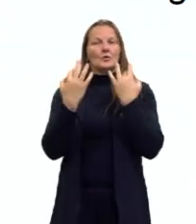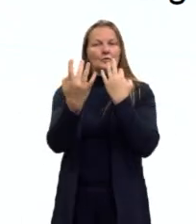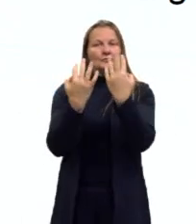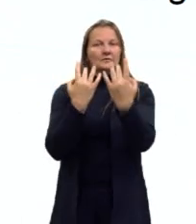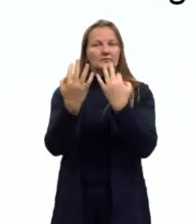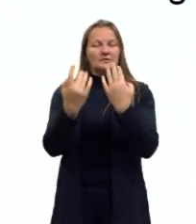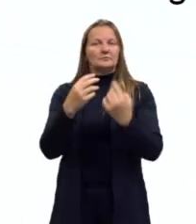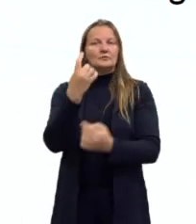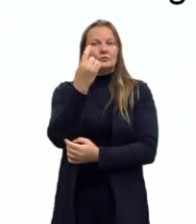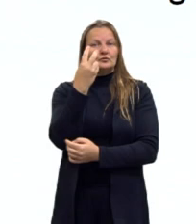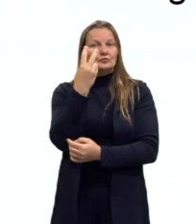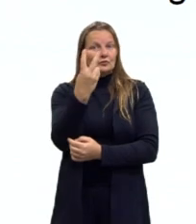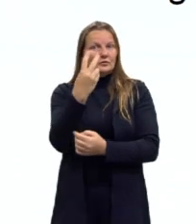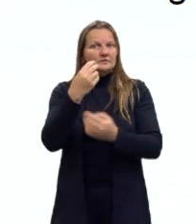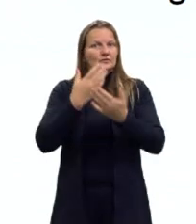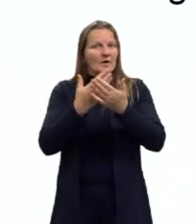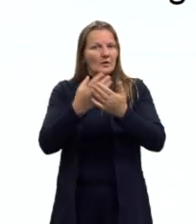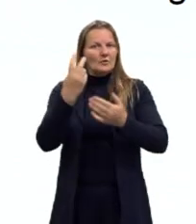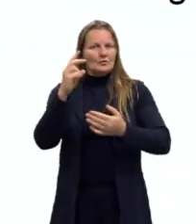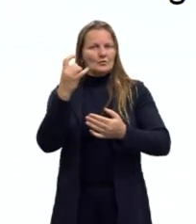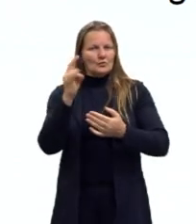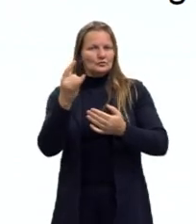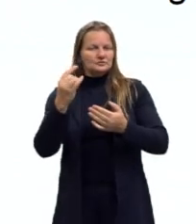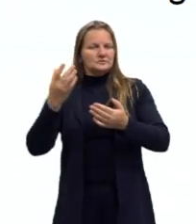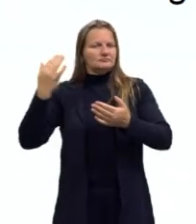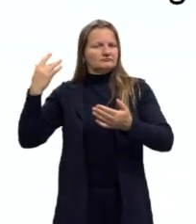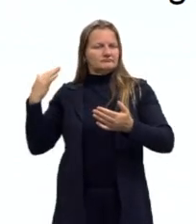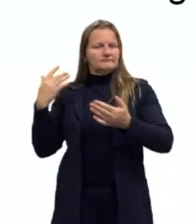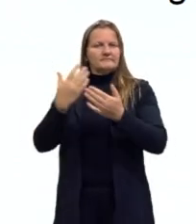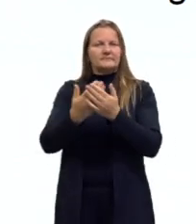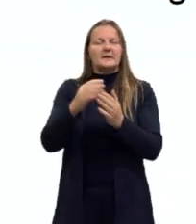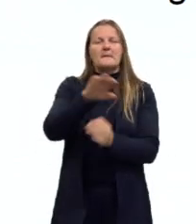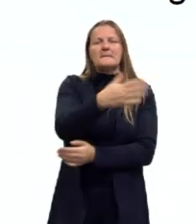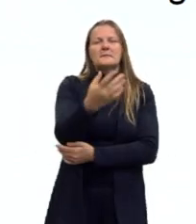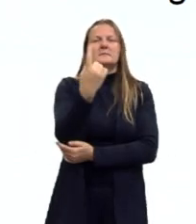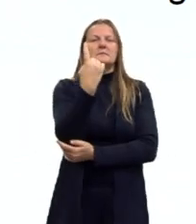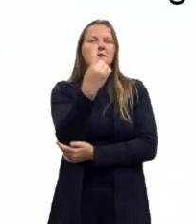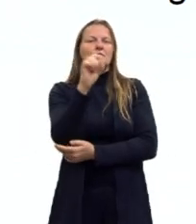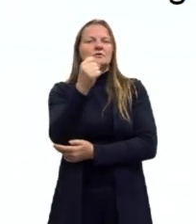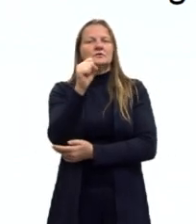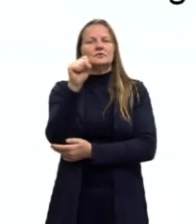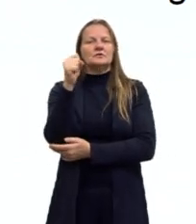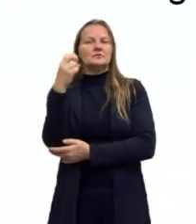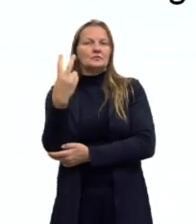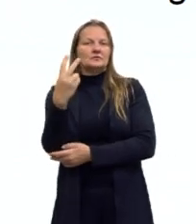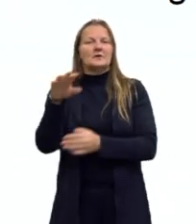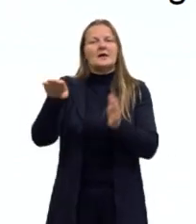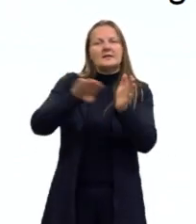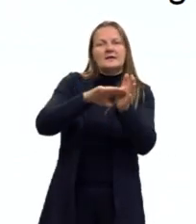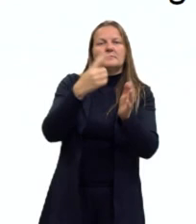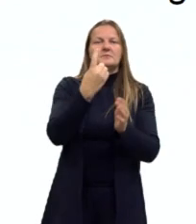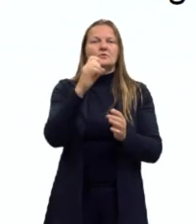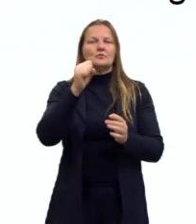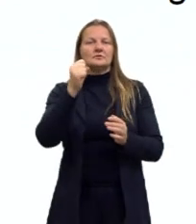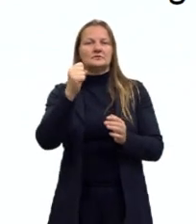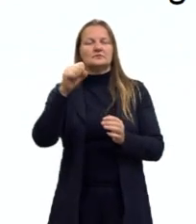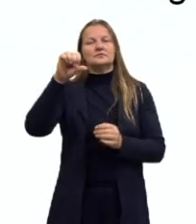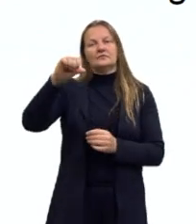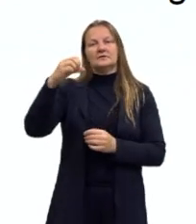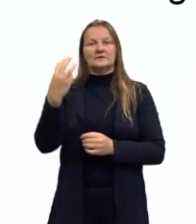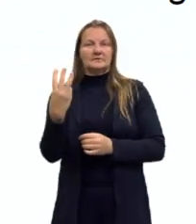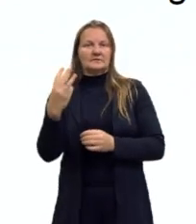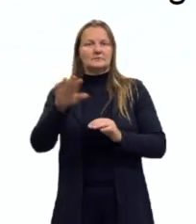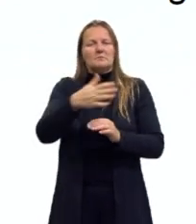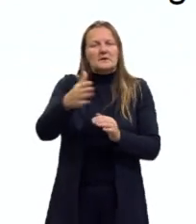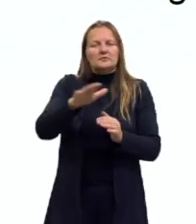duas últimas aulas. E ele vai estar ali mais ou menos entre 1882 até 1893.